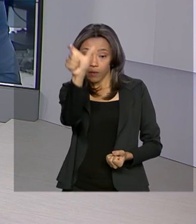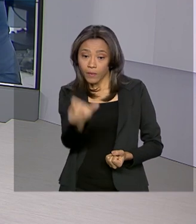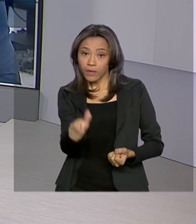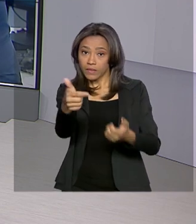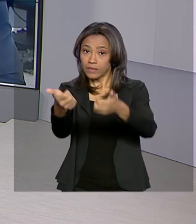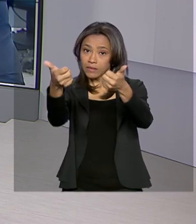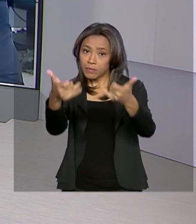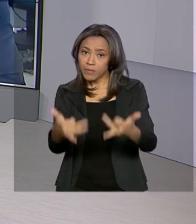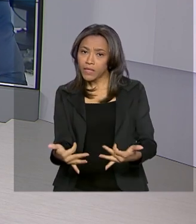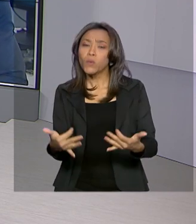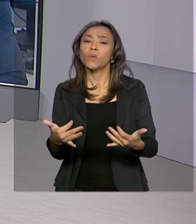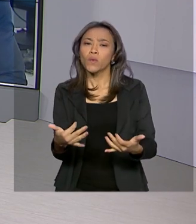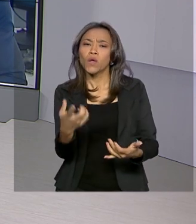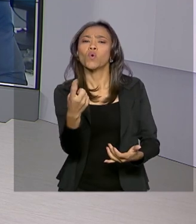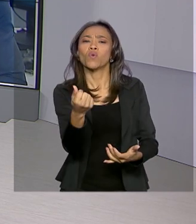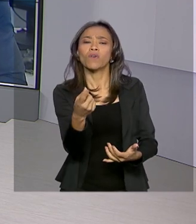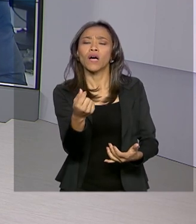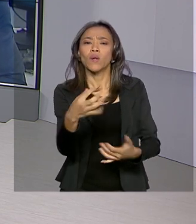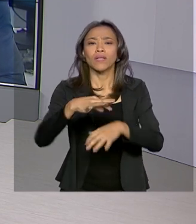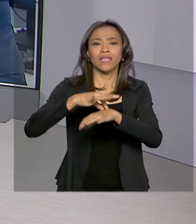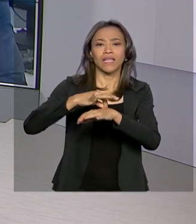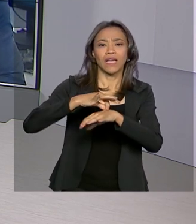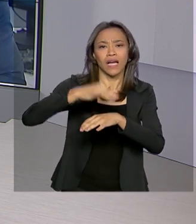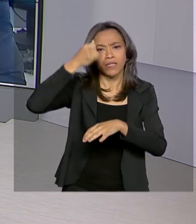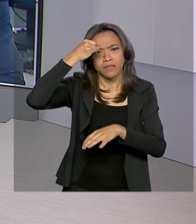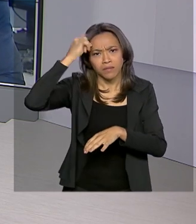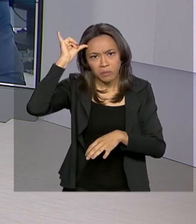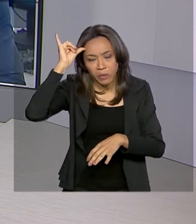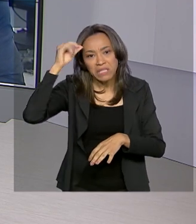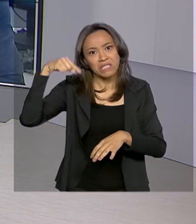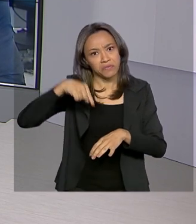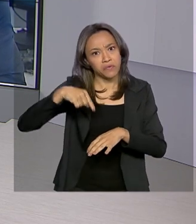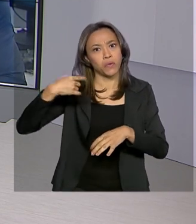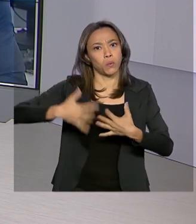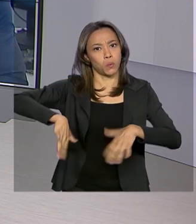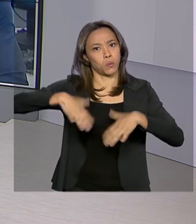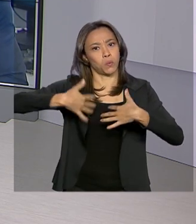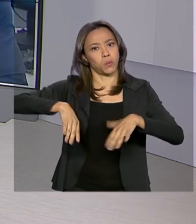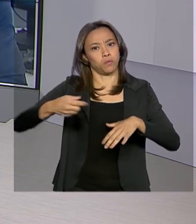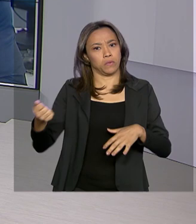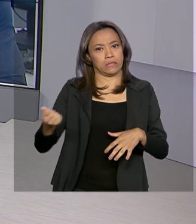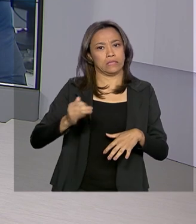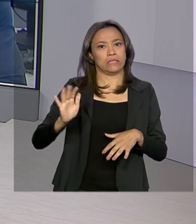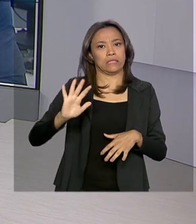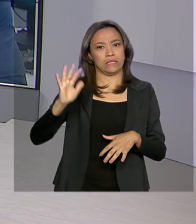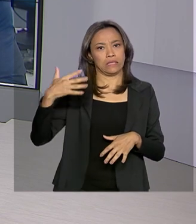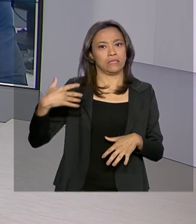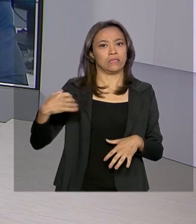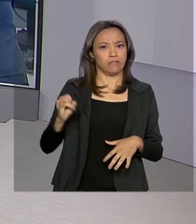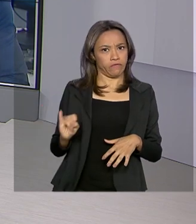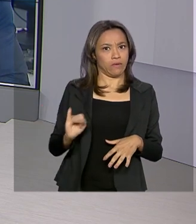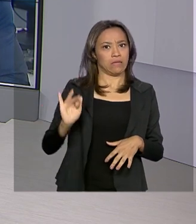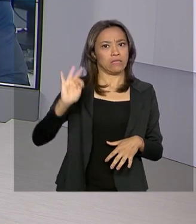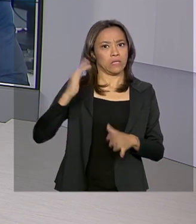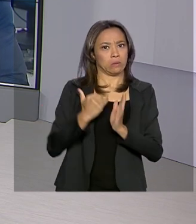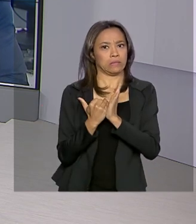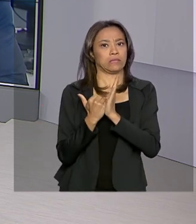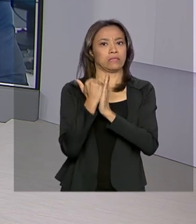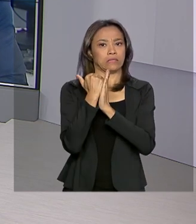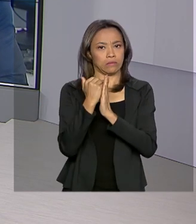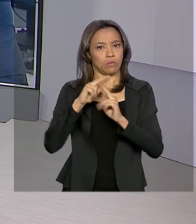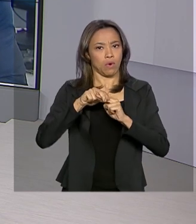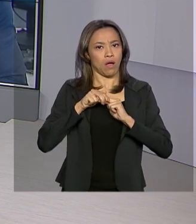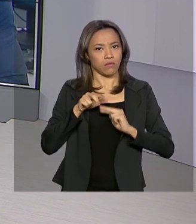para a gente sobre o preço da carne bovina, que foi um dos itens aí puxados, que puxaram a inflação para cima no mês passado. Não isso, Dimas? Bom dia.